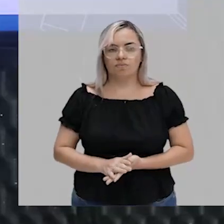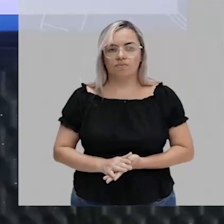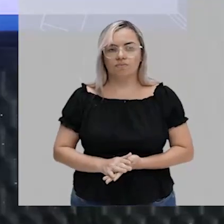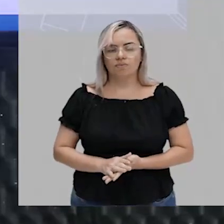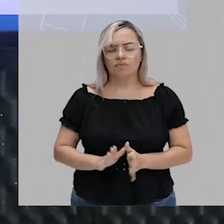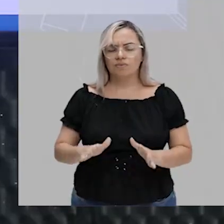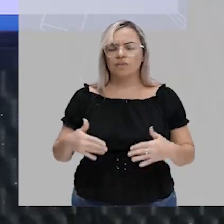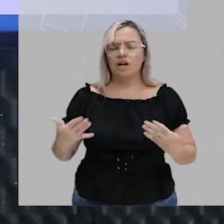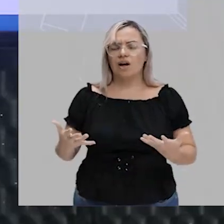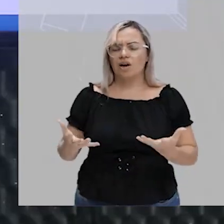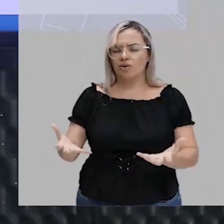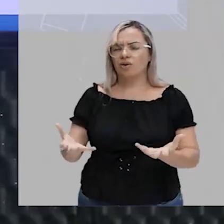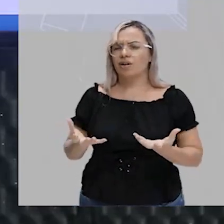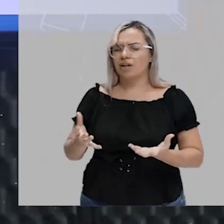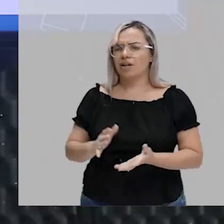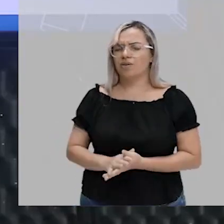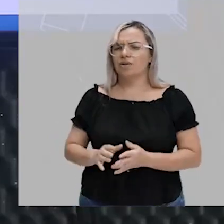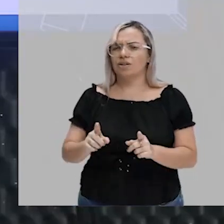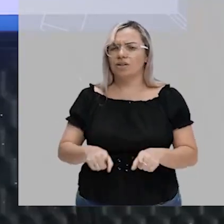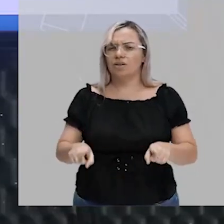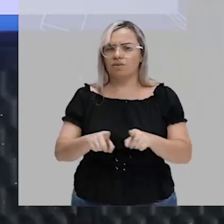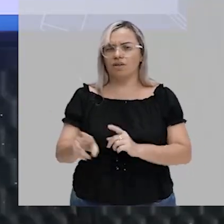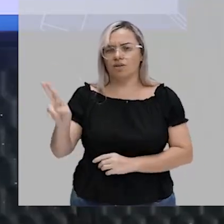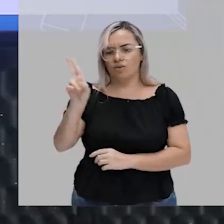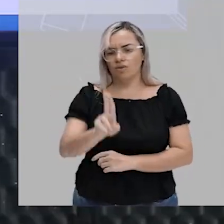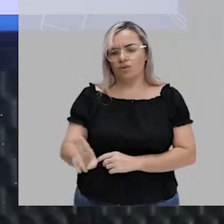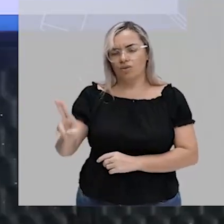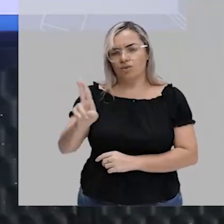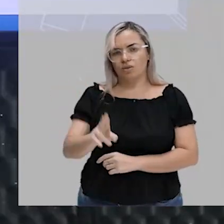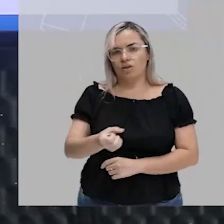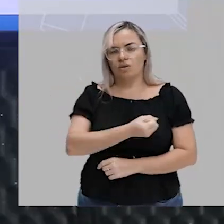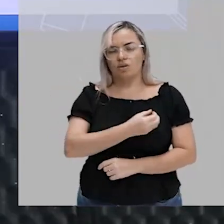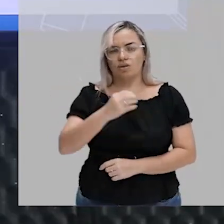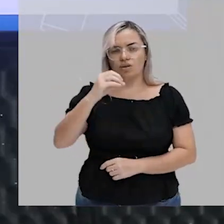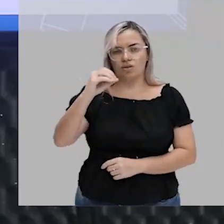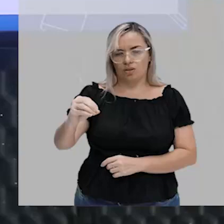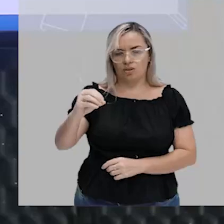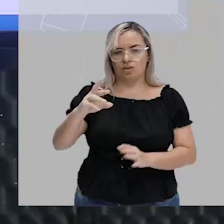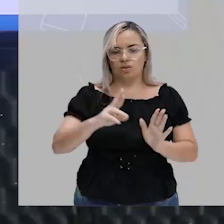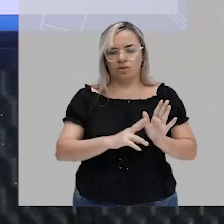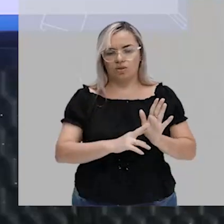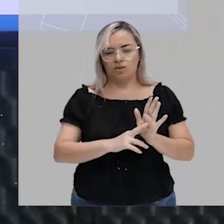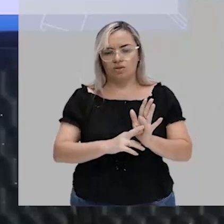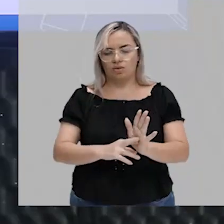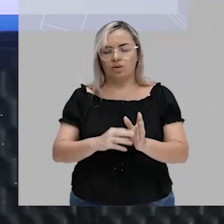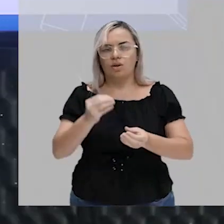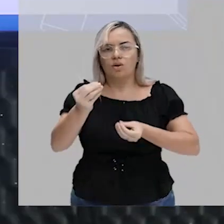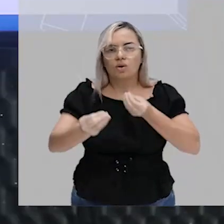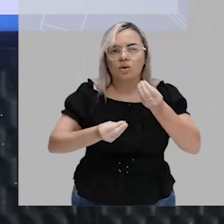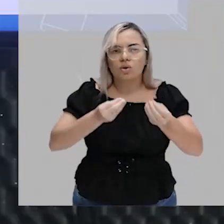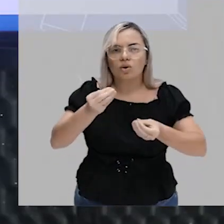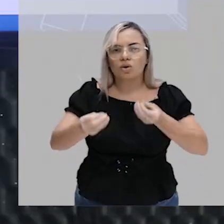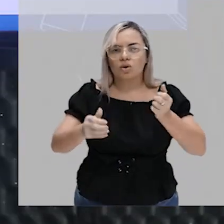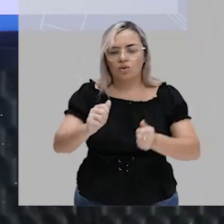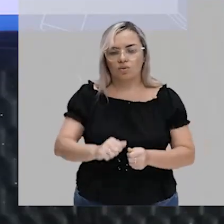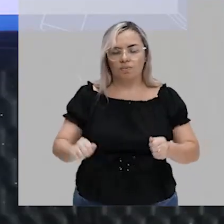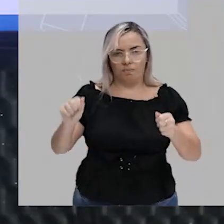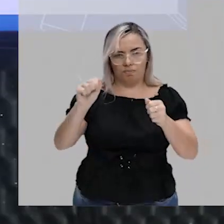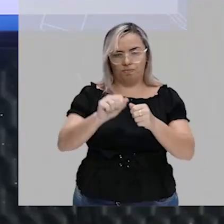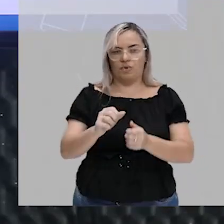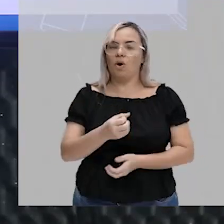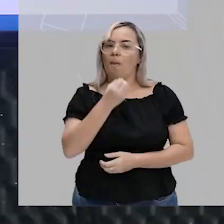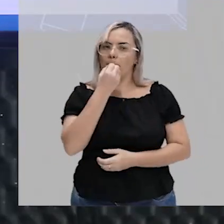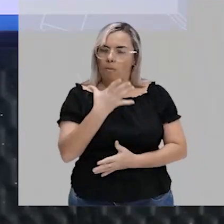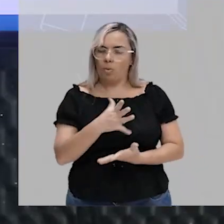eu quero colocar o 0, tá? Beleza, tem o 0, eu quero representar com o 0. Como é que eu faço aqui, gente? Bom,